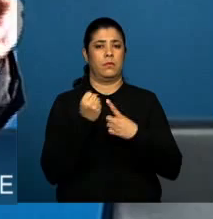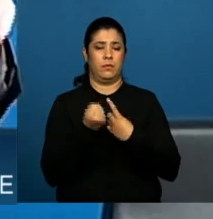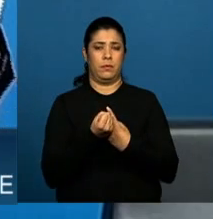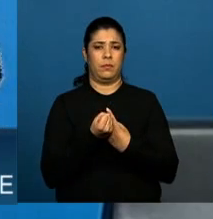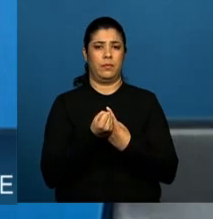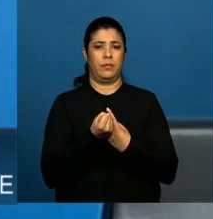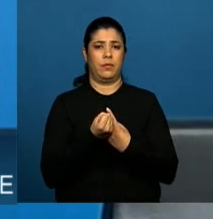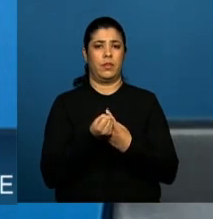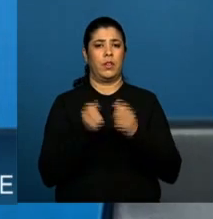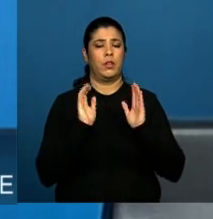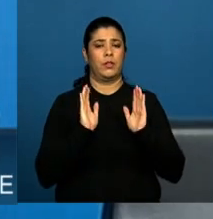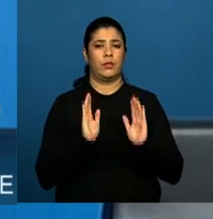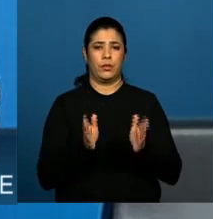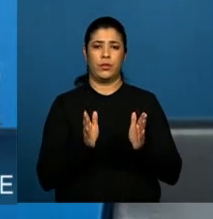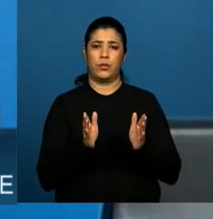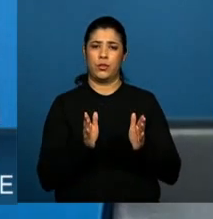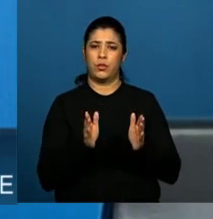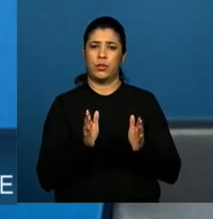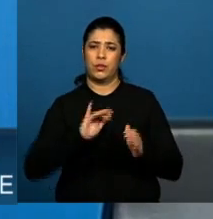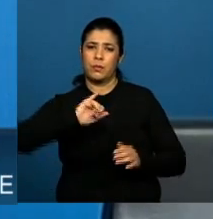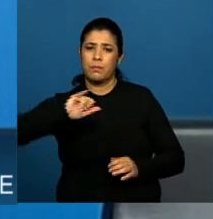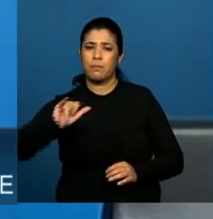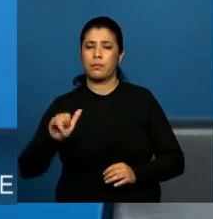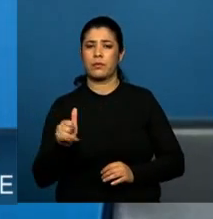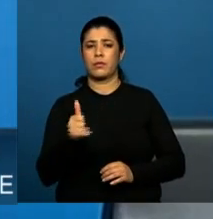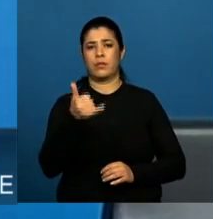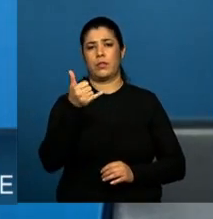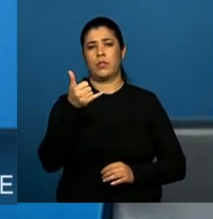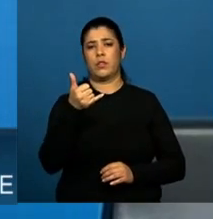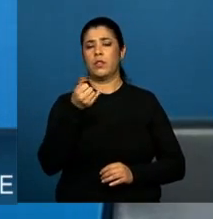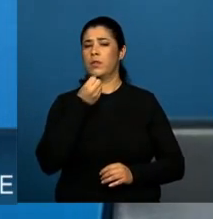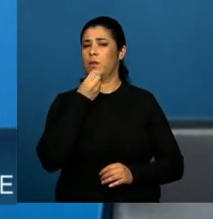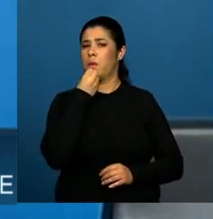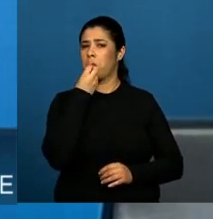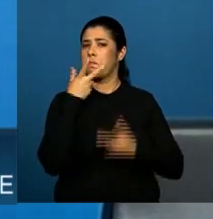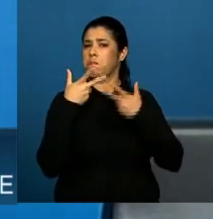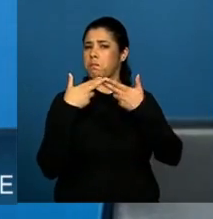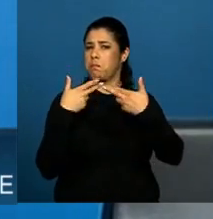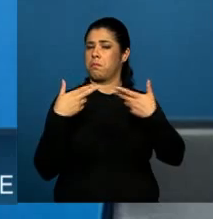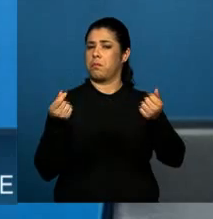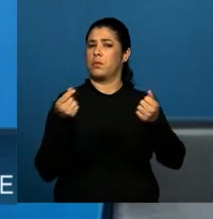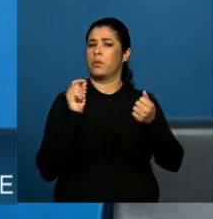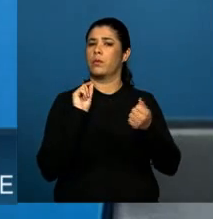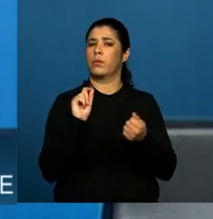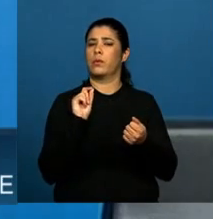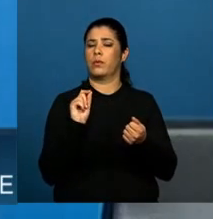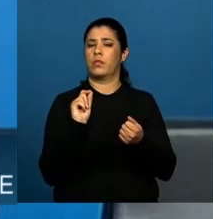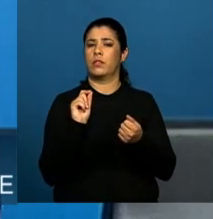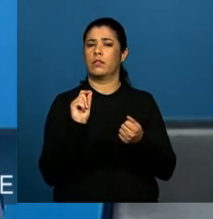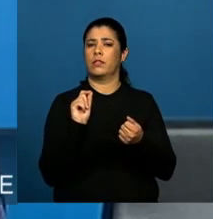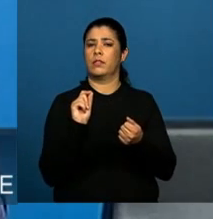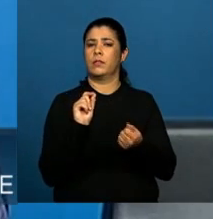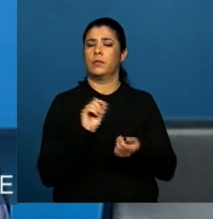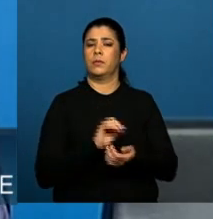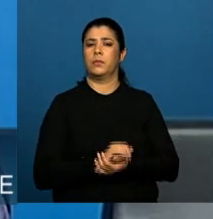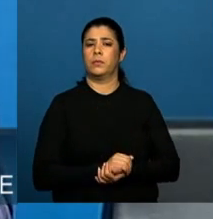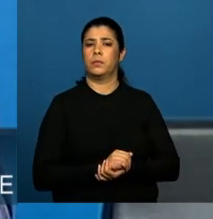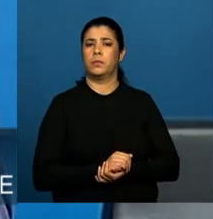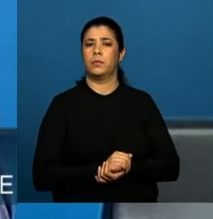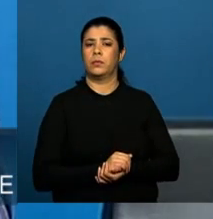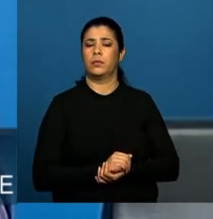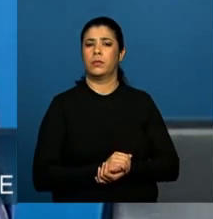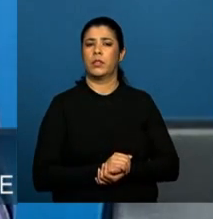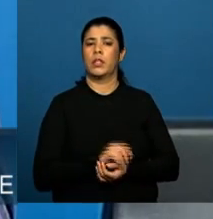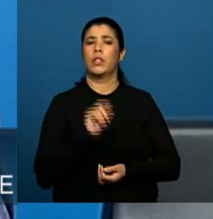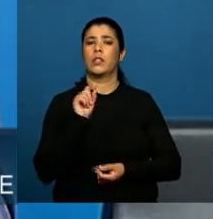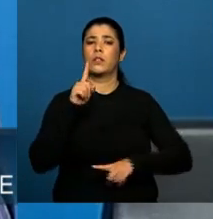usufruem do benefício maior desse